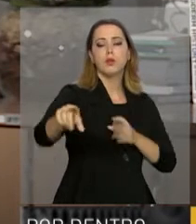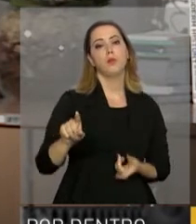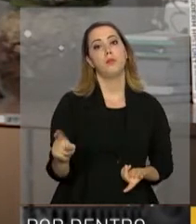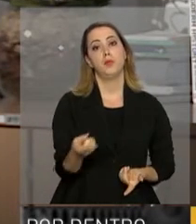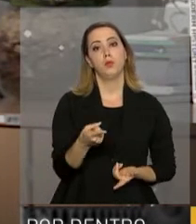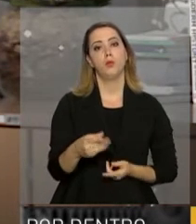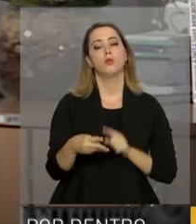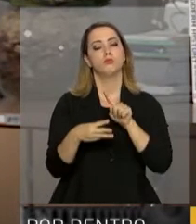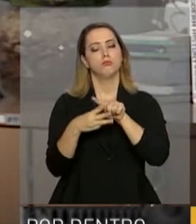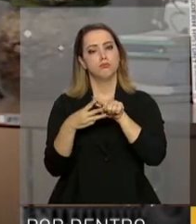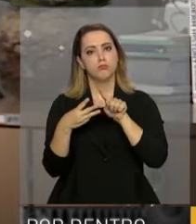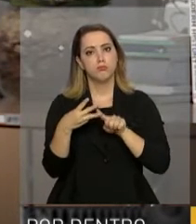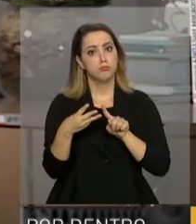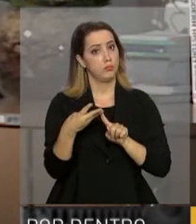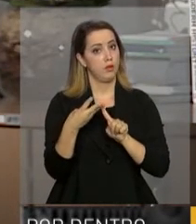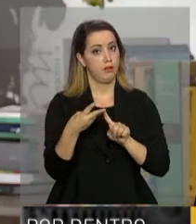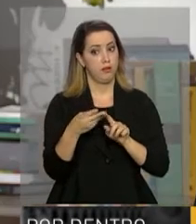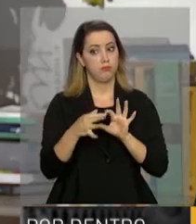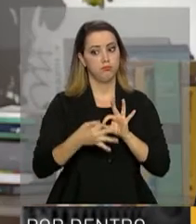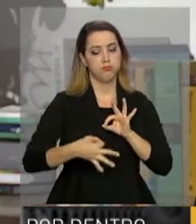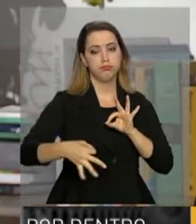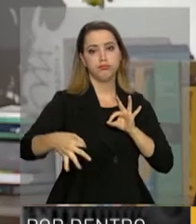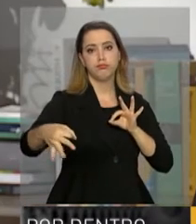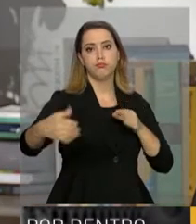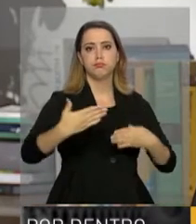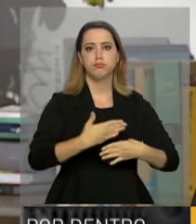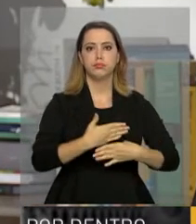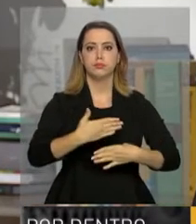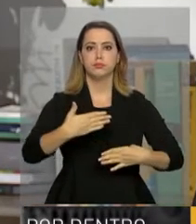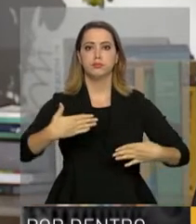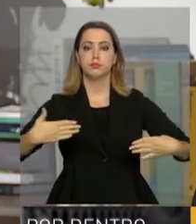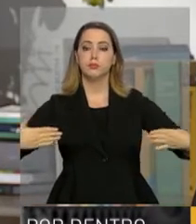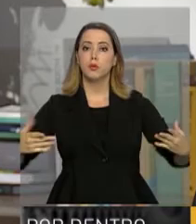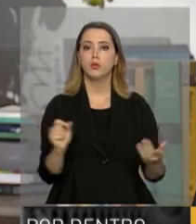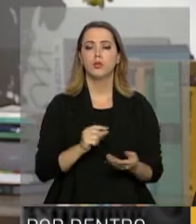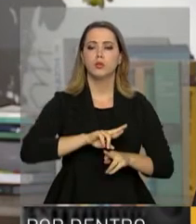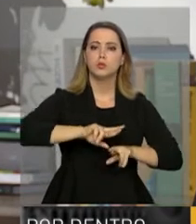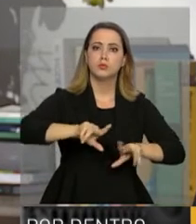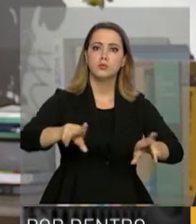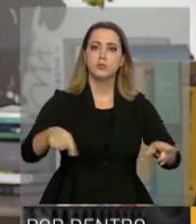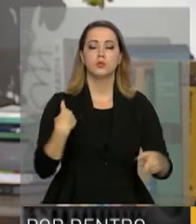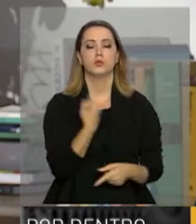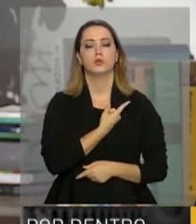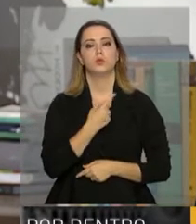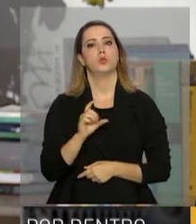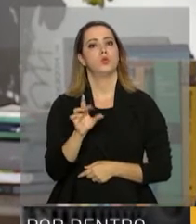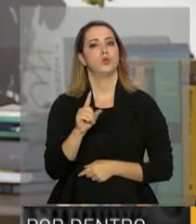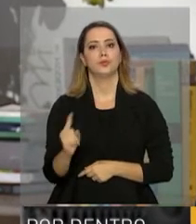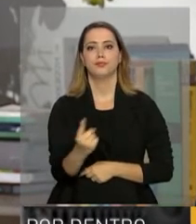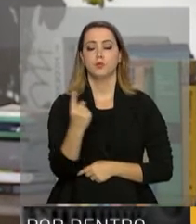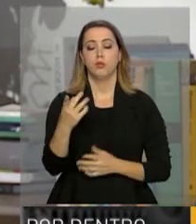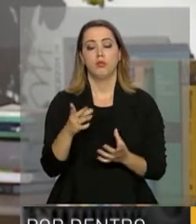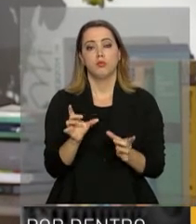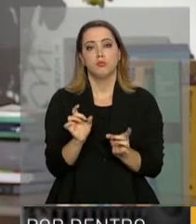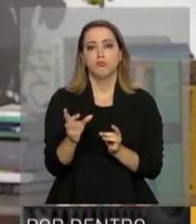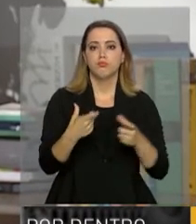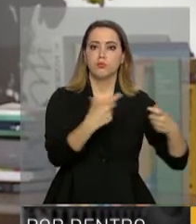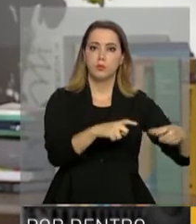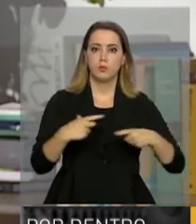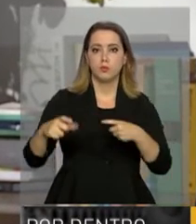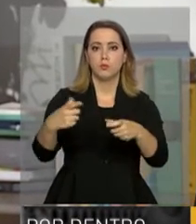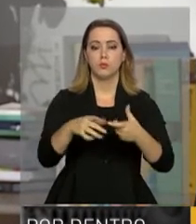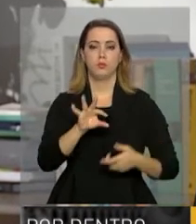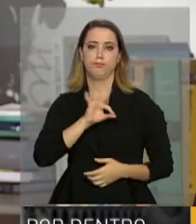terceira fronteira em extensão no mundo. Em grande parte dessas imensidões nós só temos postos militares cuidando das nossas